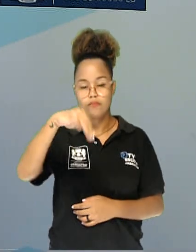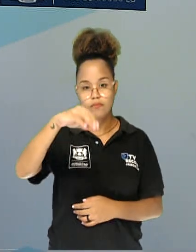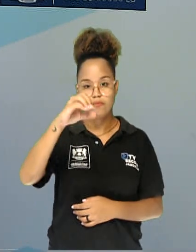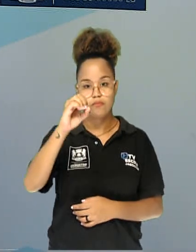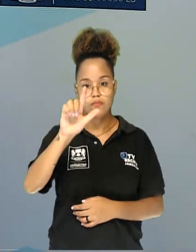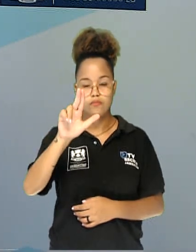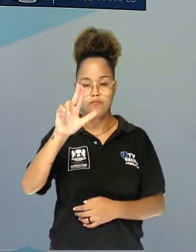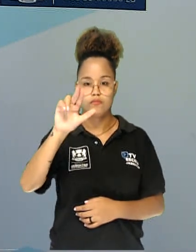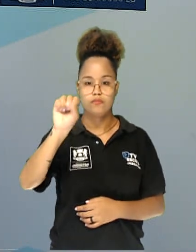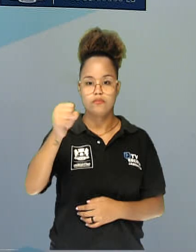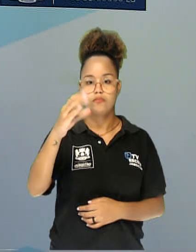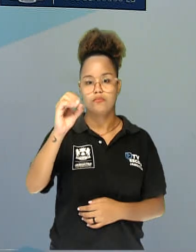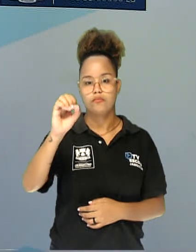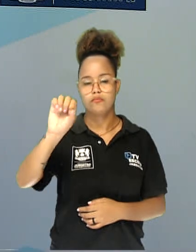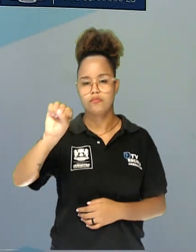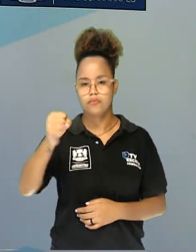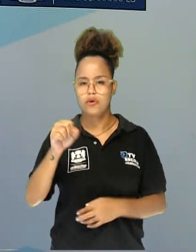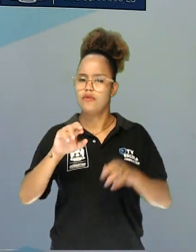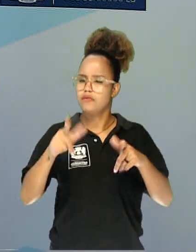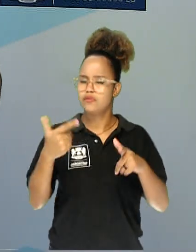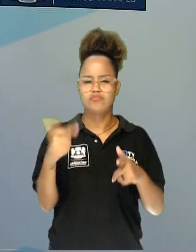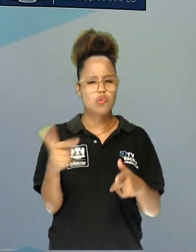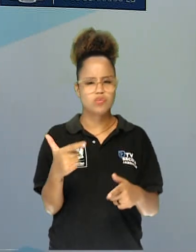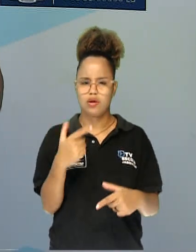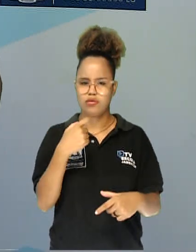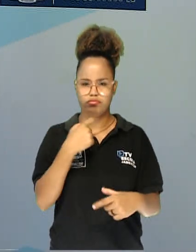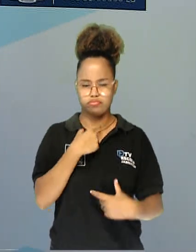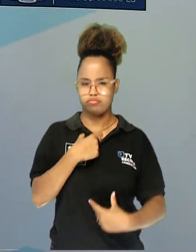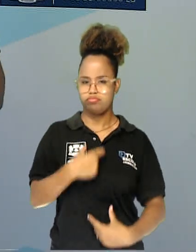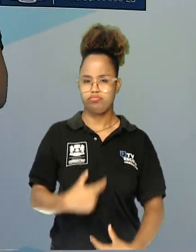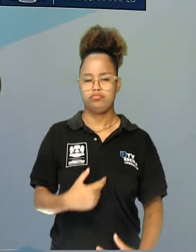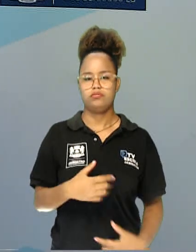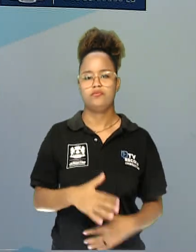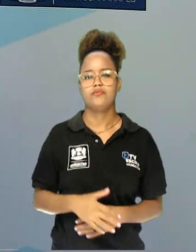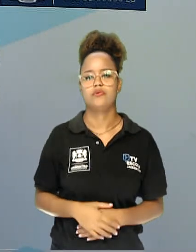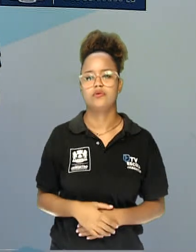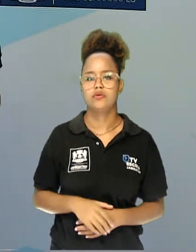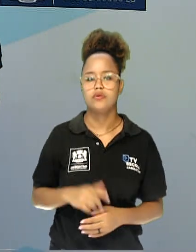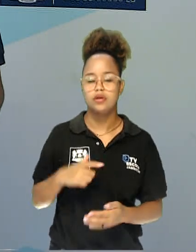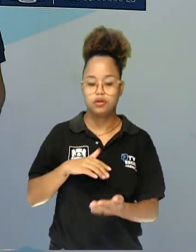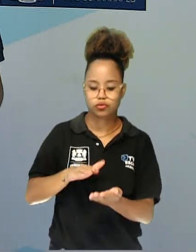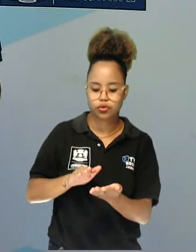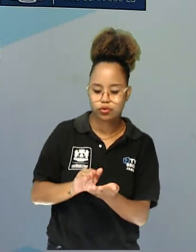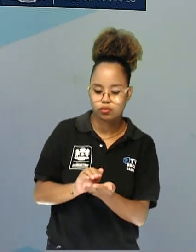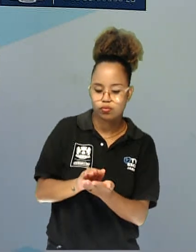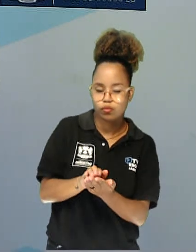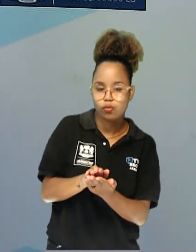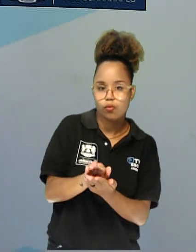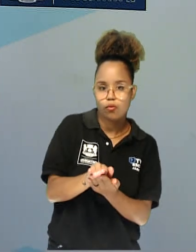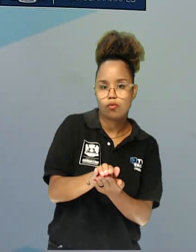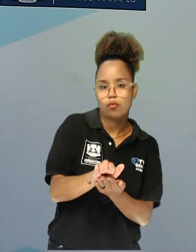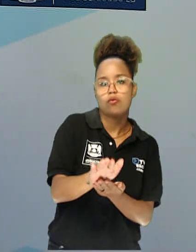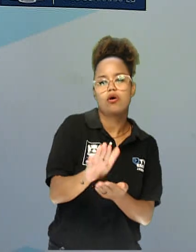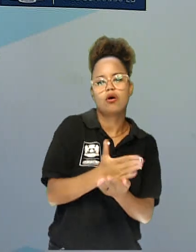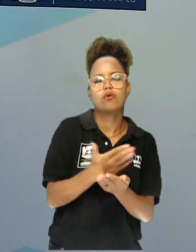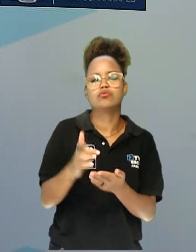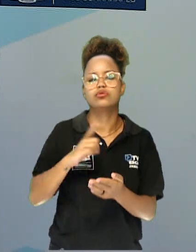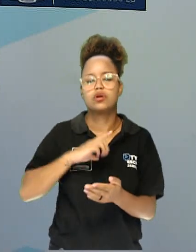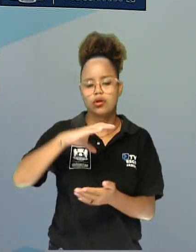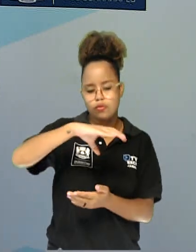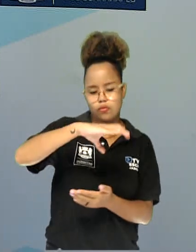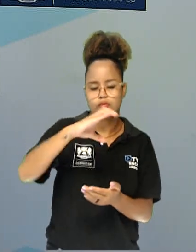esqueleto. Os moluscos se deslocam, né? Se deslizando. Alguns têm conchas